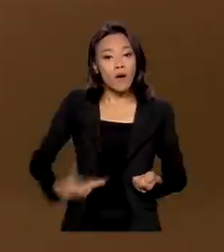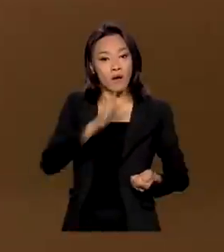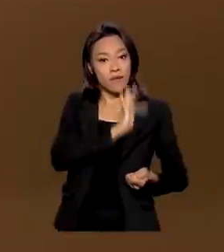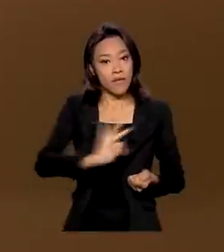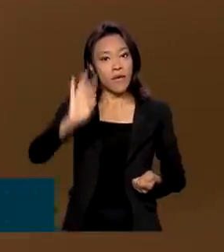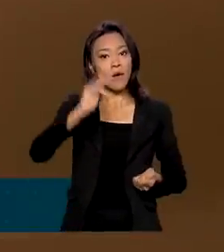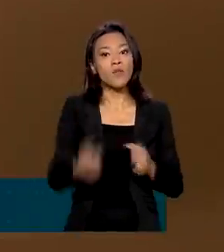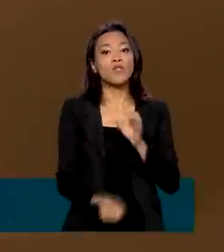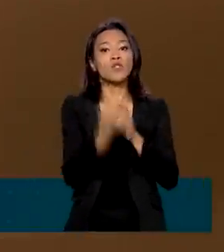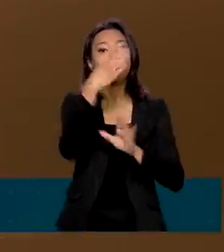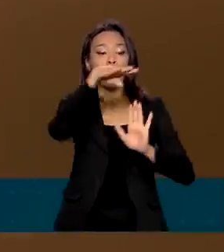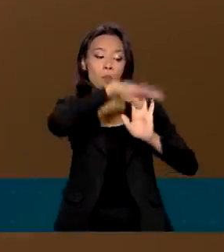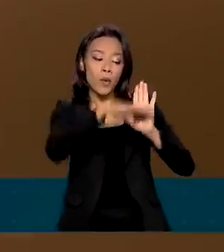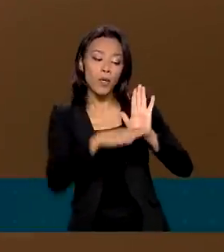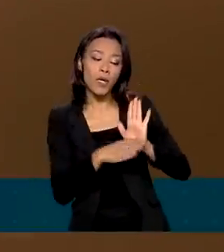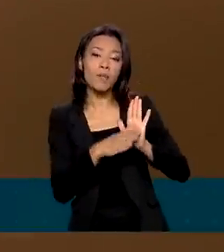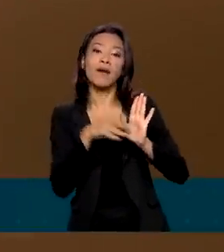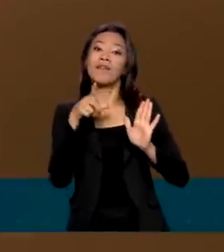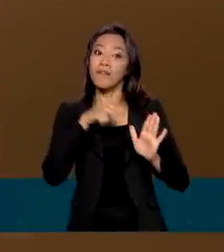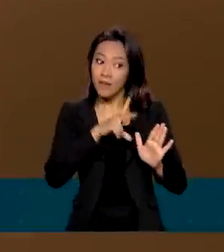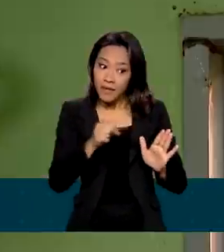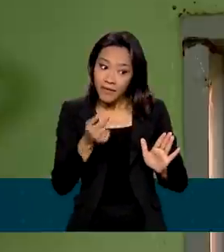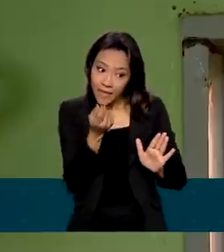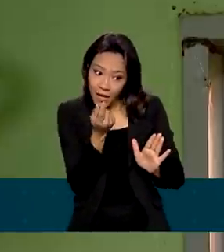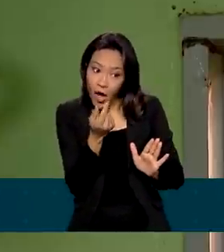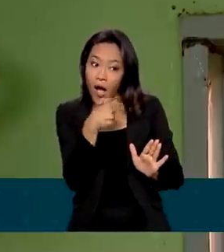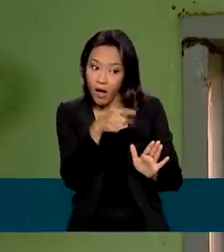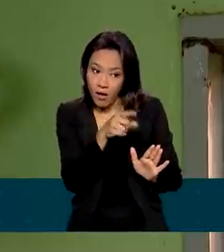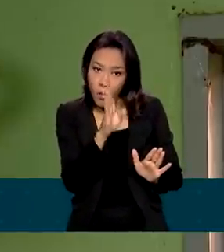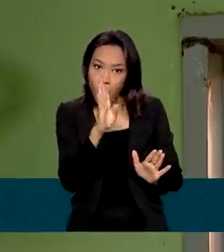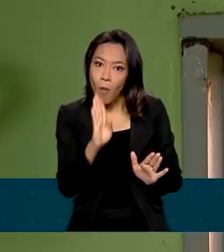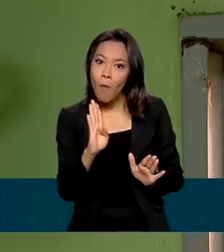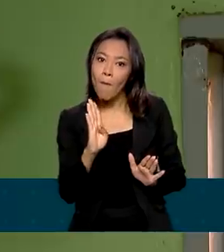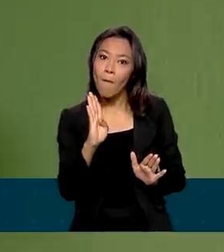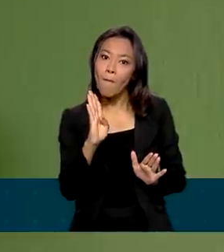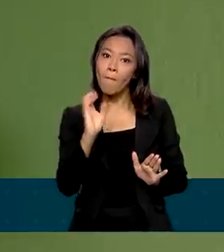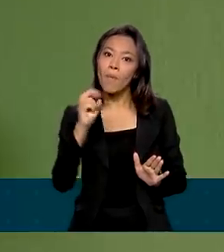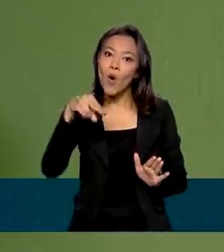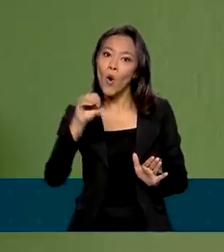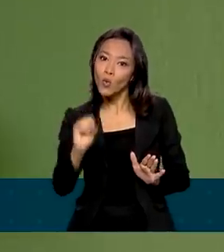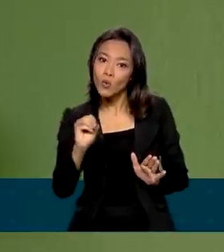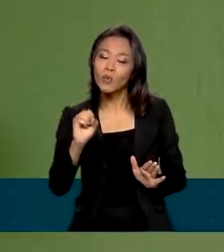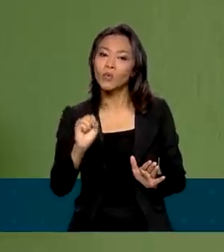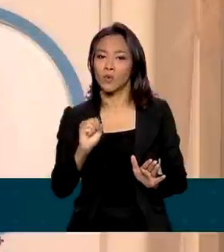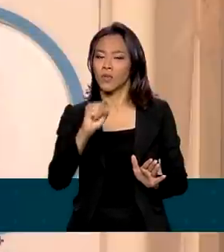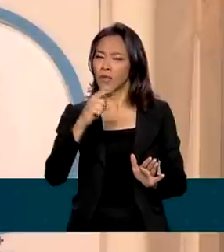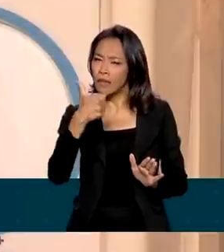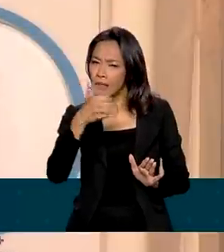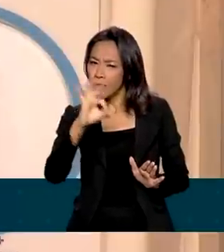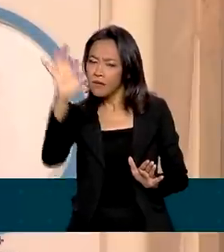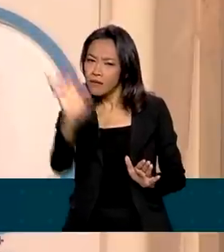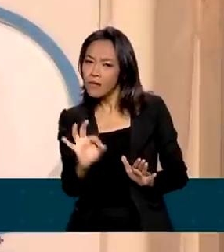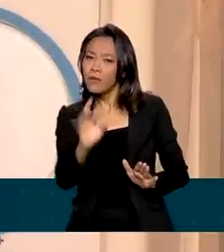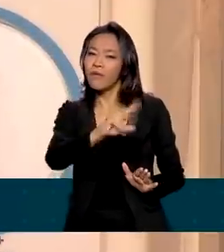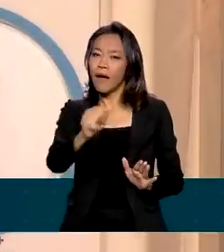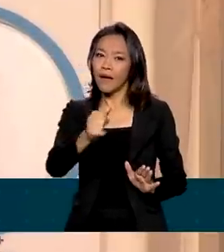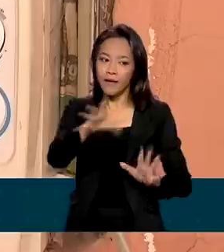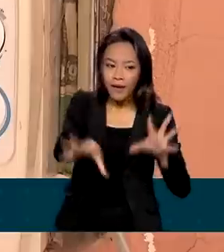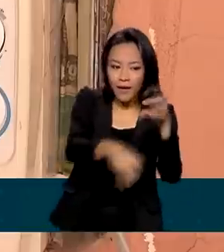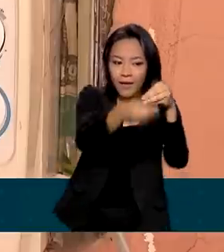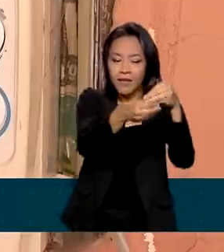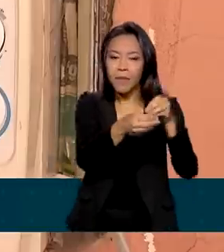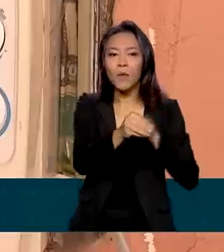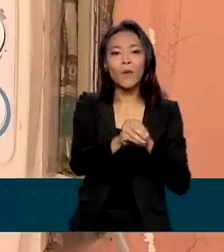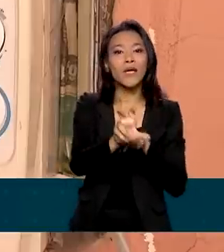vai conceder um bônus para quem diminuir o consumo. Até dezembro, quem reduzir em 10% o consumo vai receber um bônus